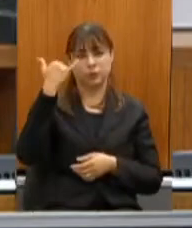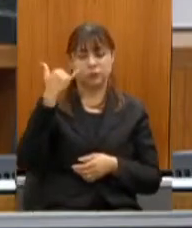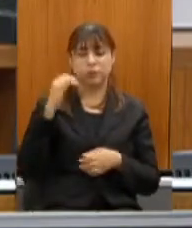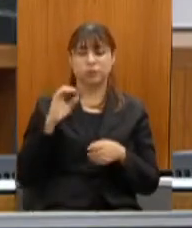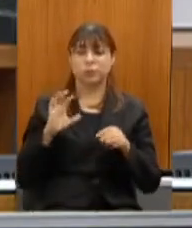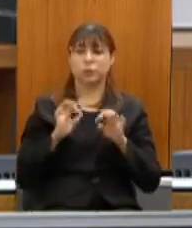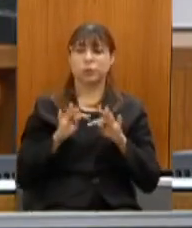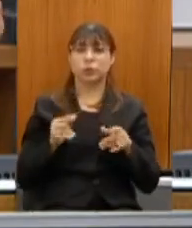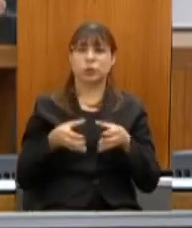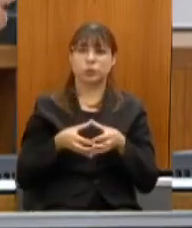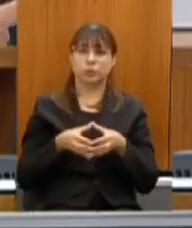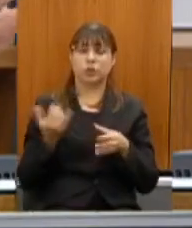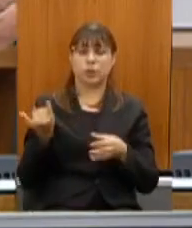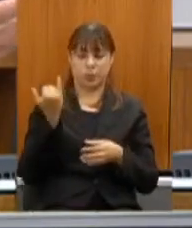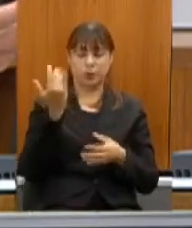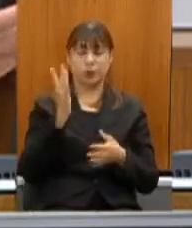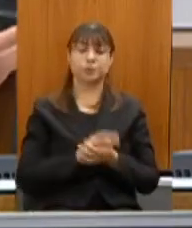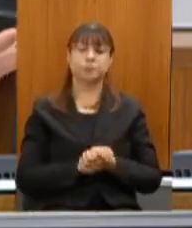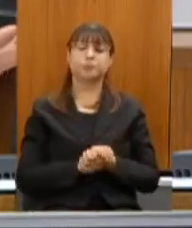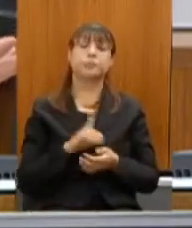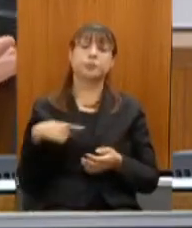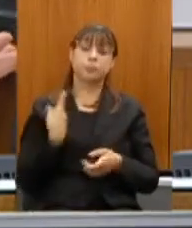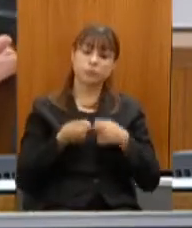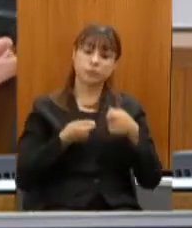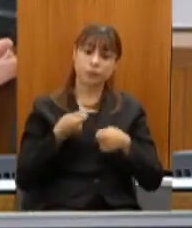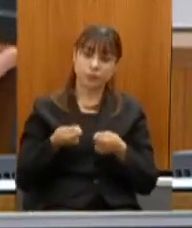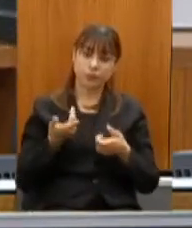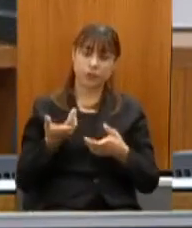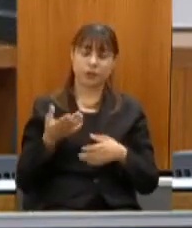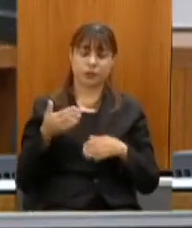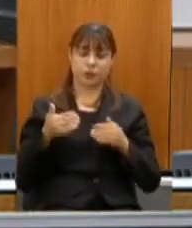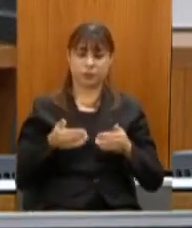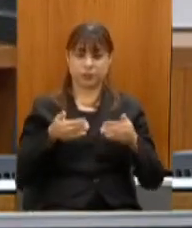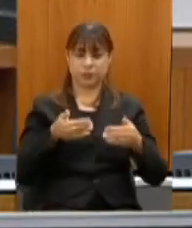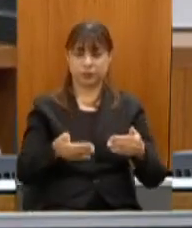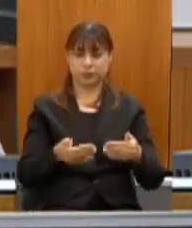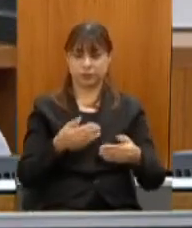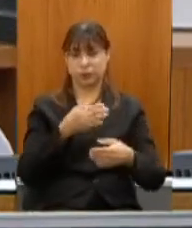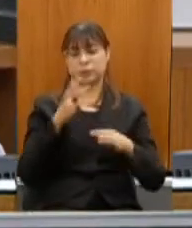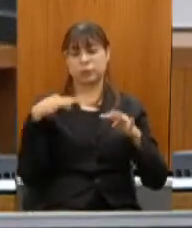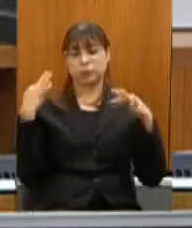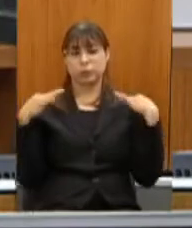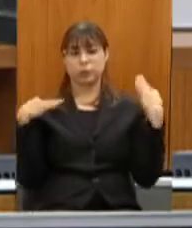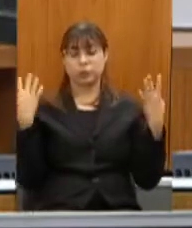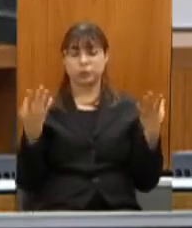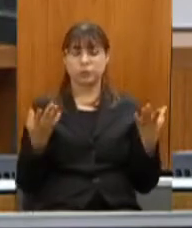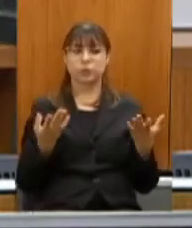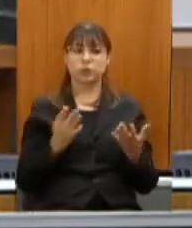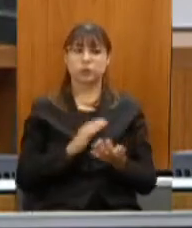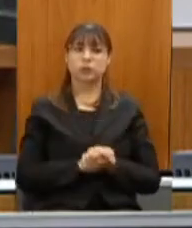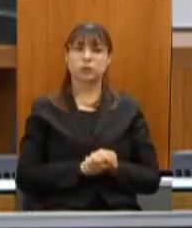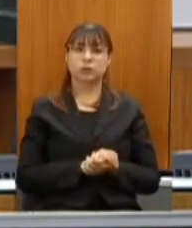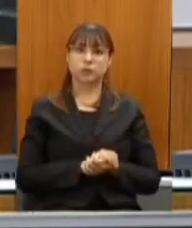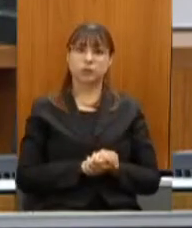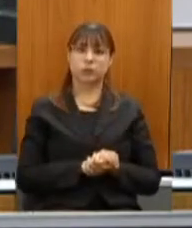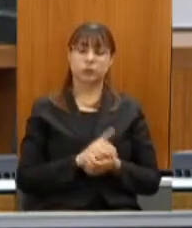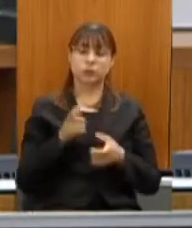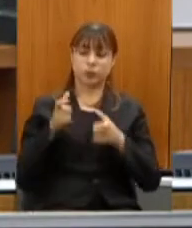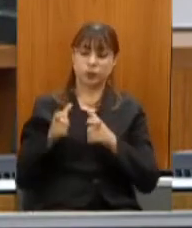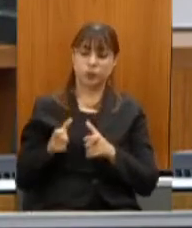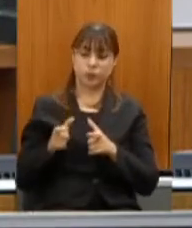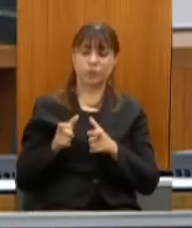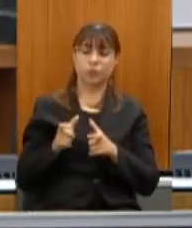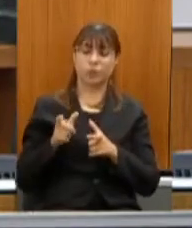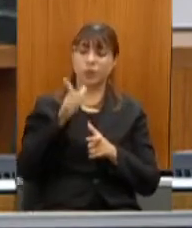e nós negociamos com o Ministério do Turismo para colocar o lago de Furnas e